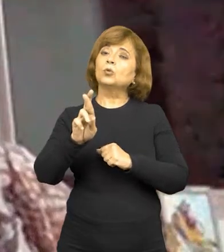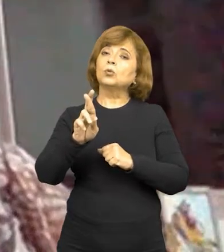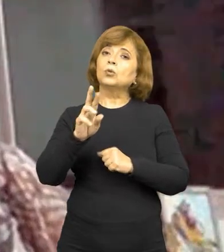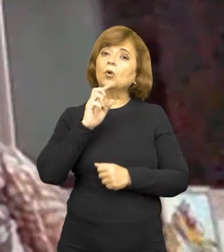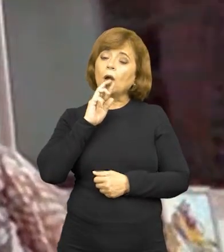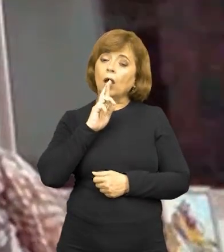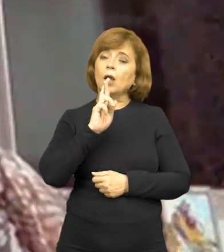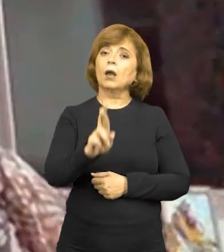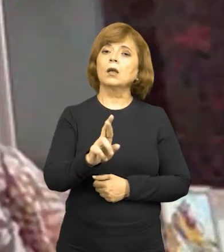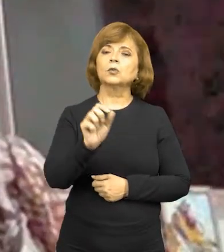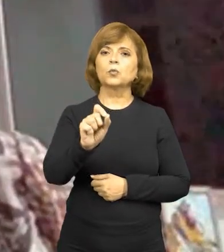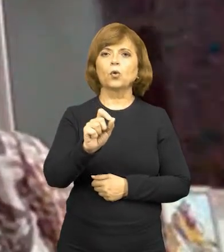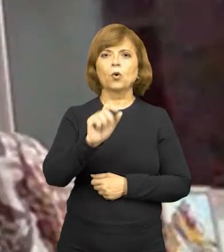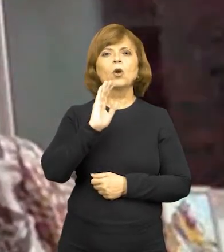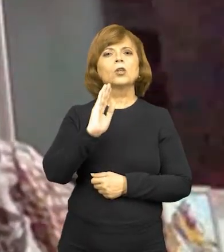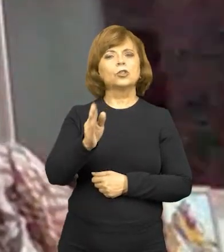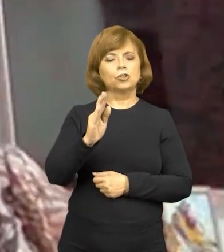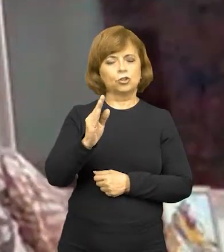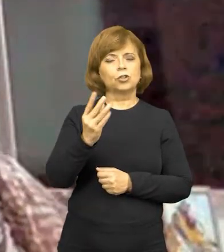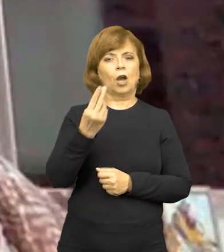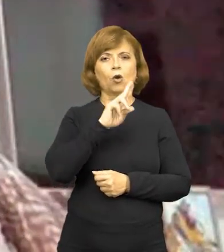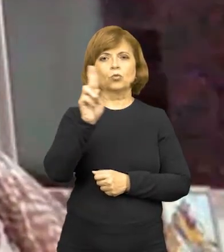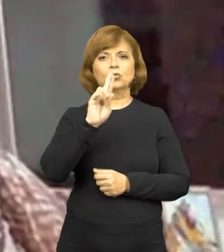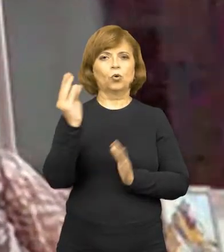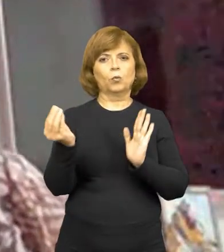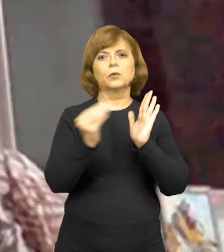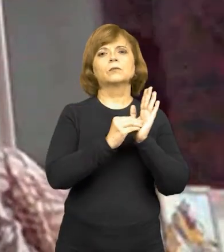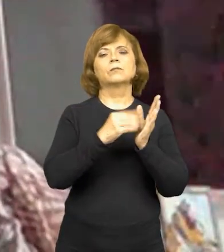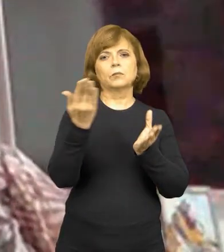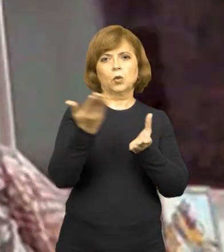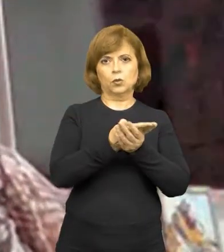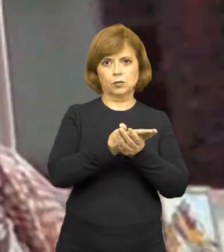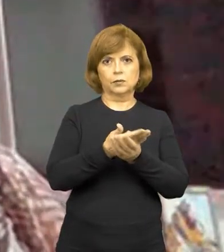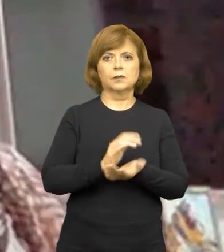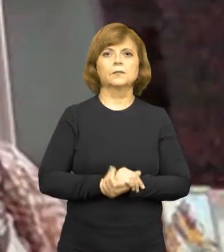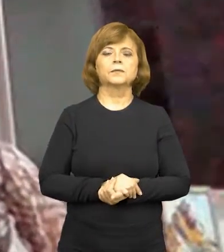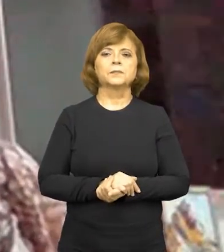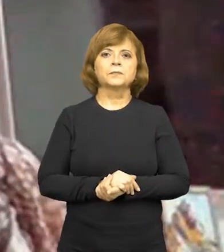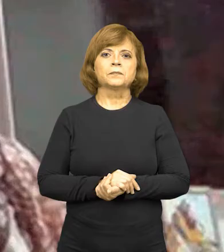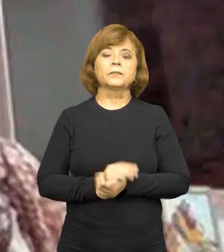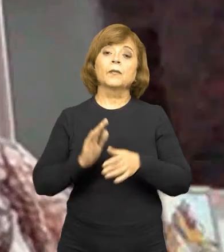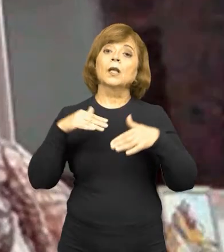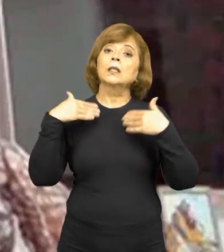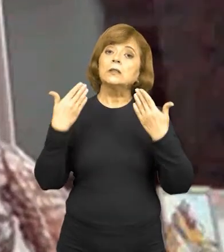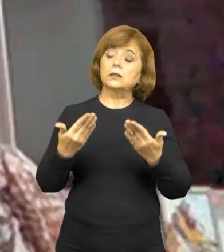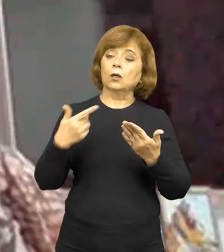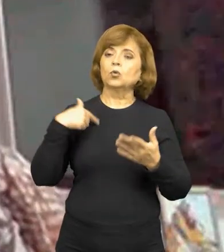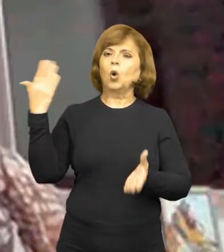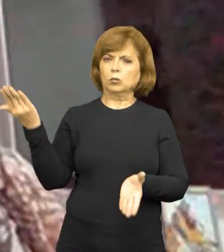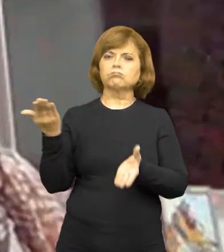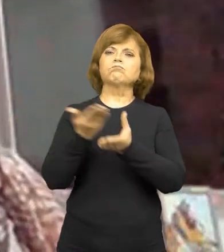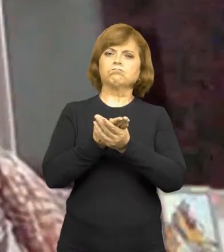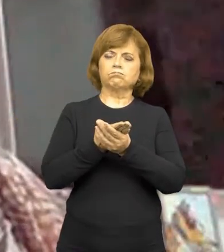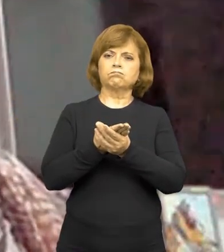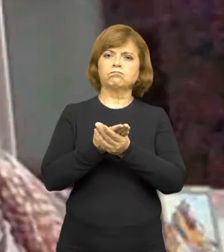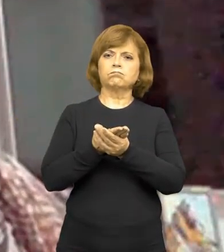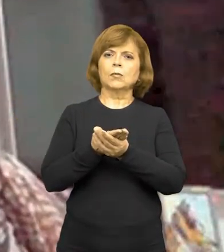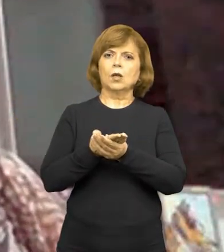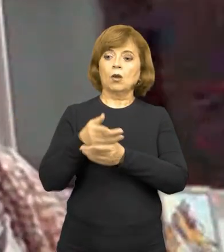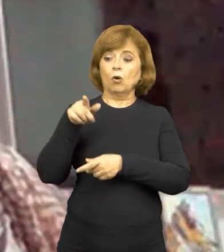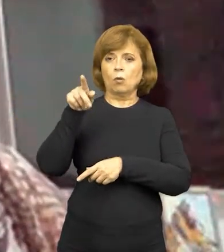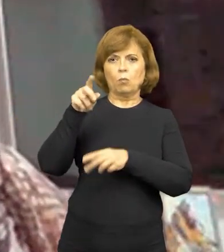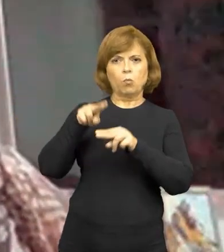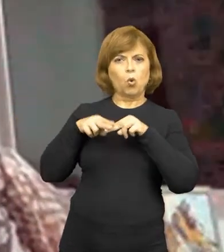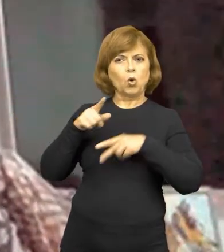já citada na nossa inicial da ação civil pública. Então, ajuizamos essa ação para que essa